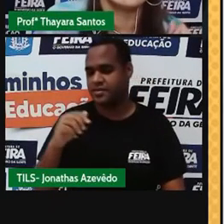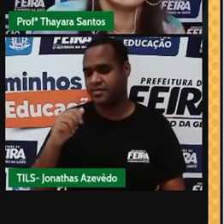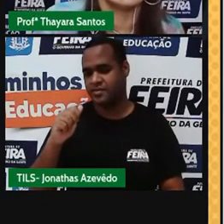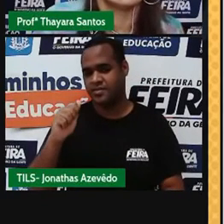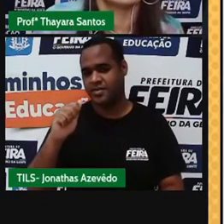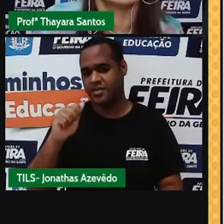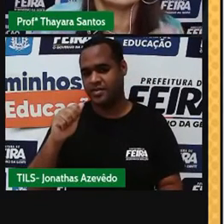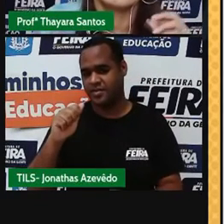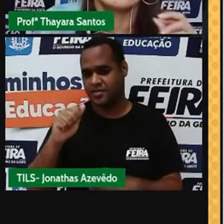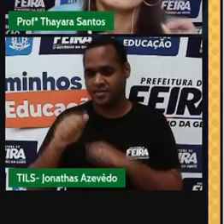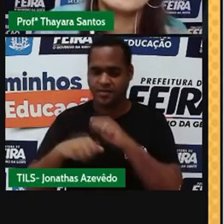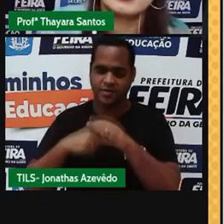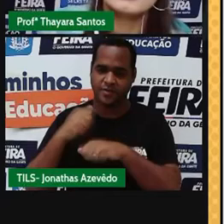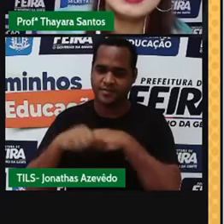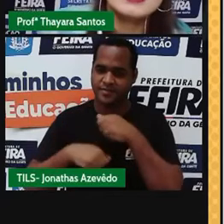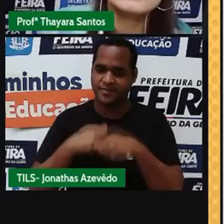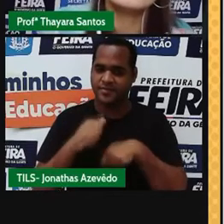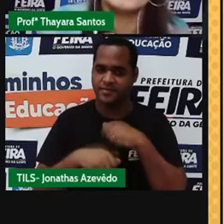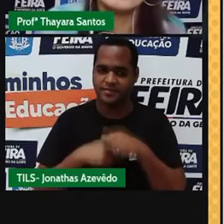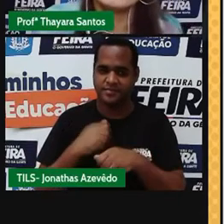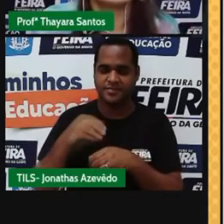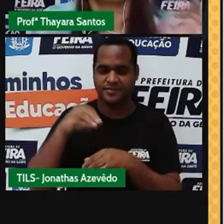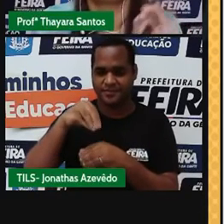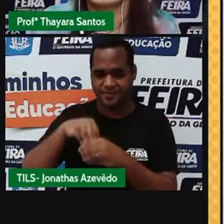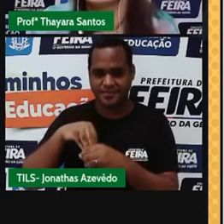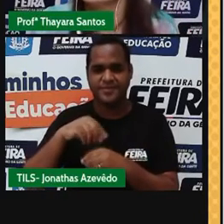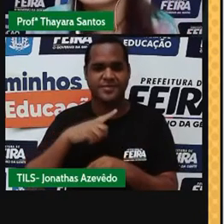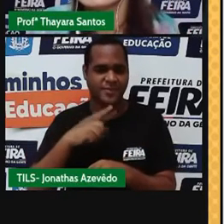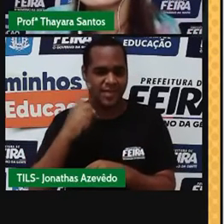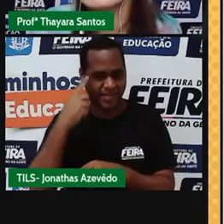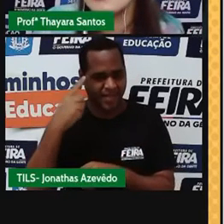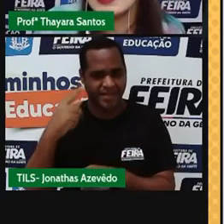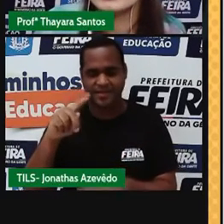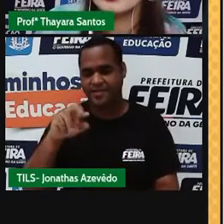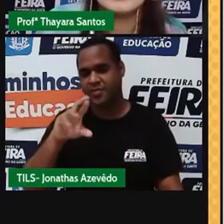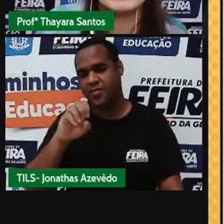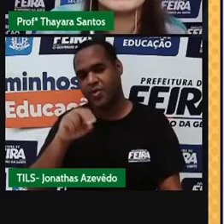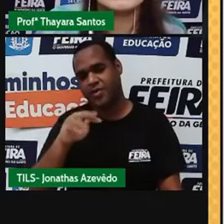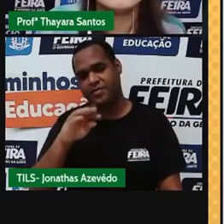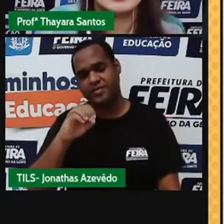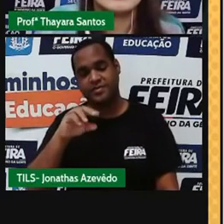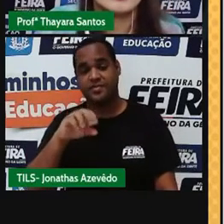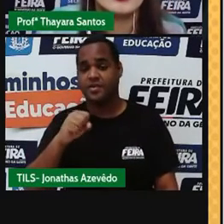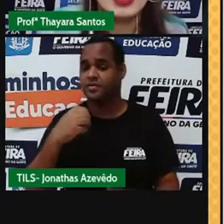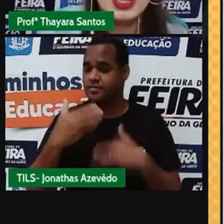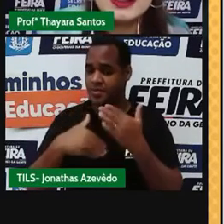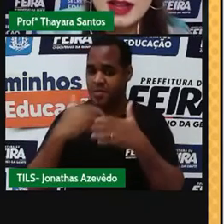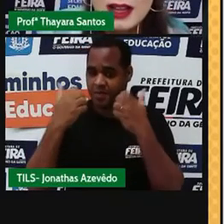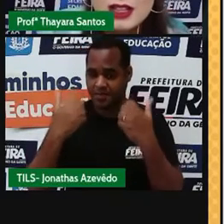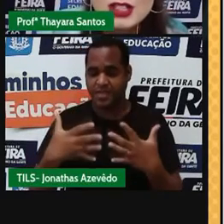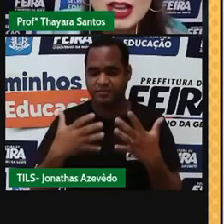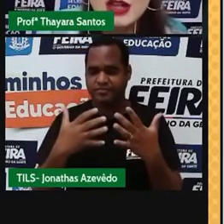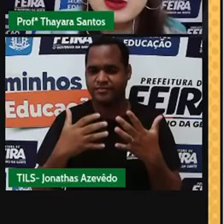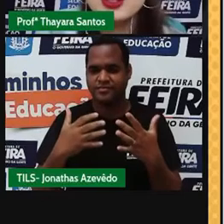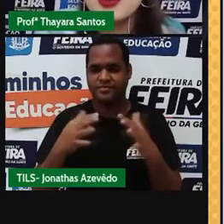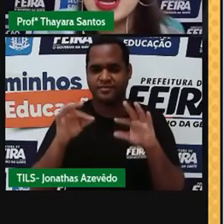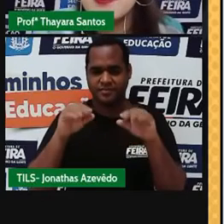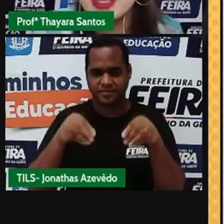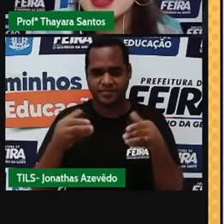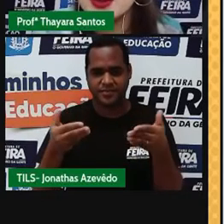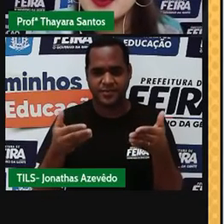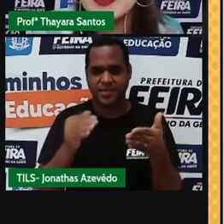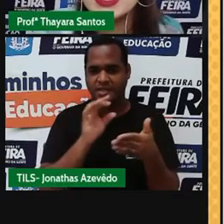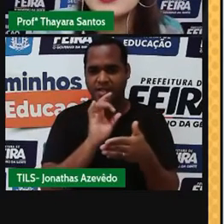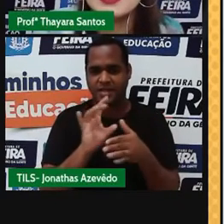prótons lá no núcleo do seu átomo. E assim vai, até chegar no último